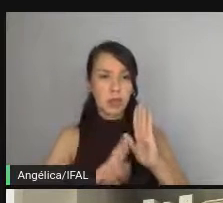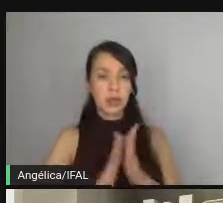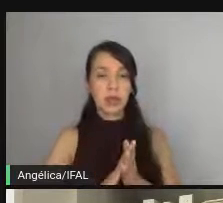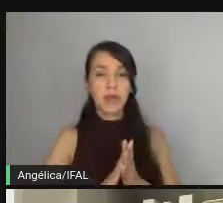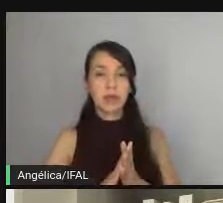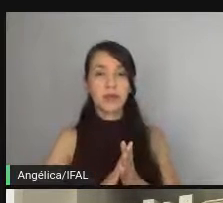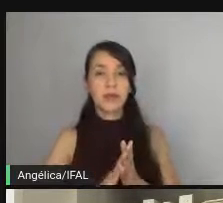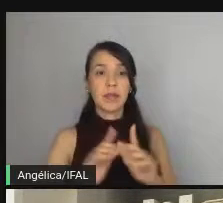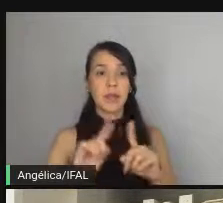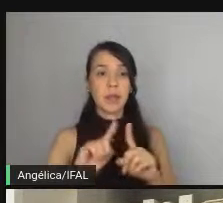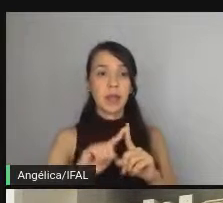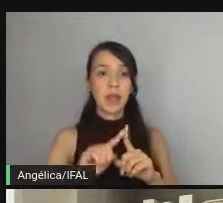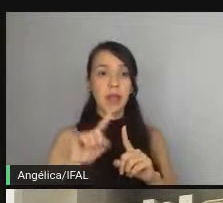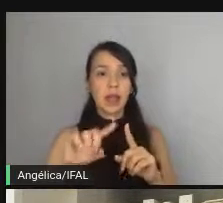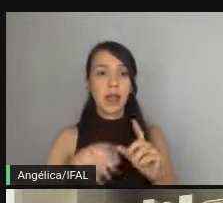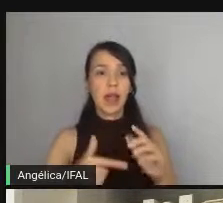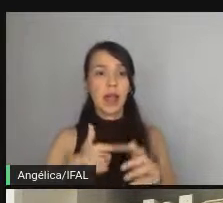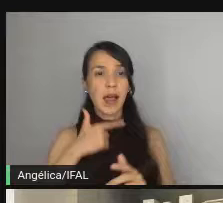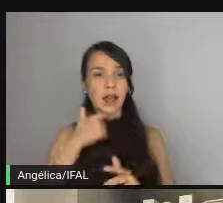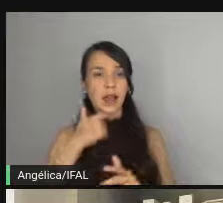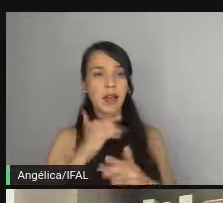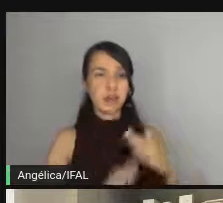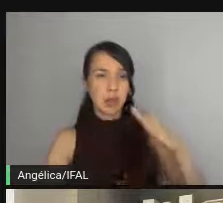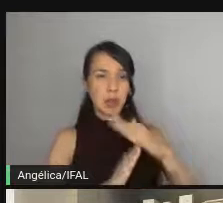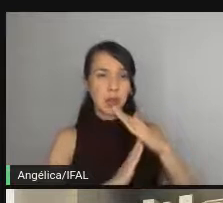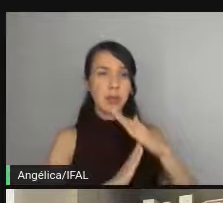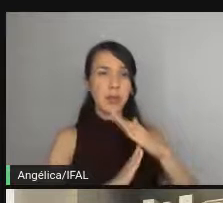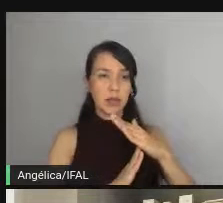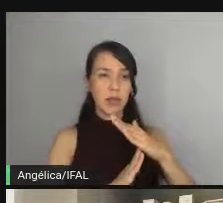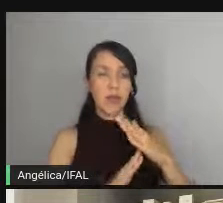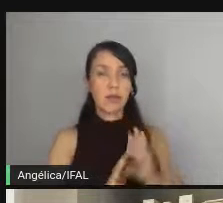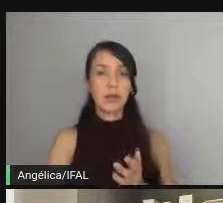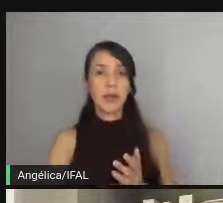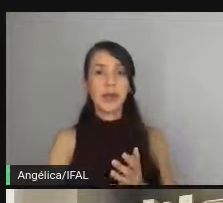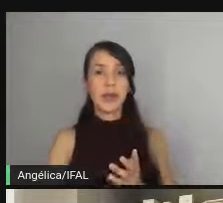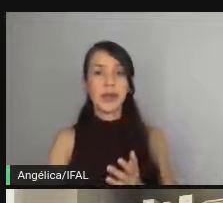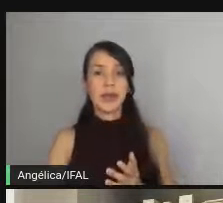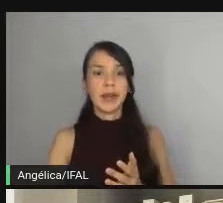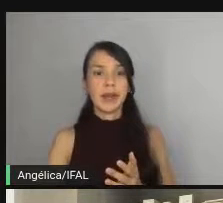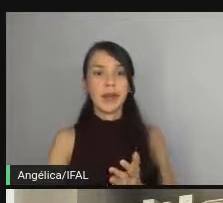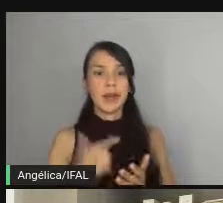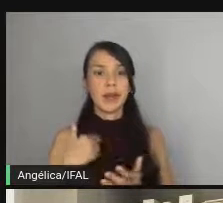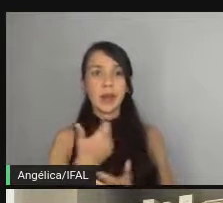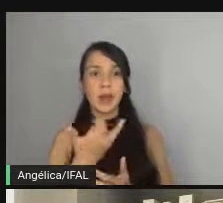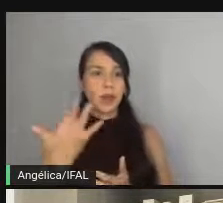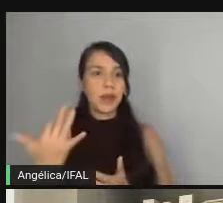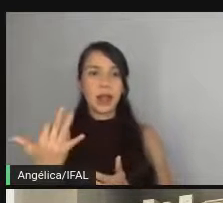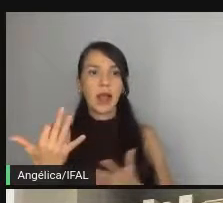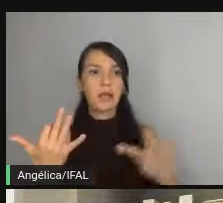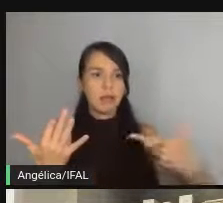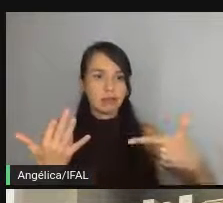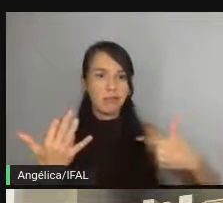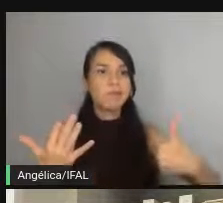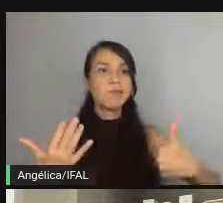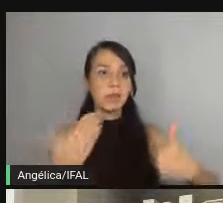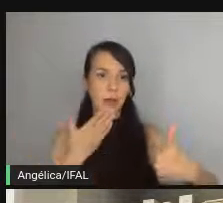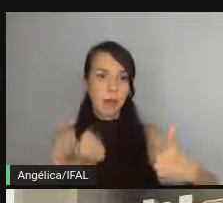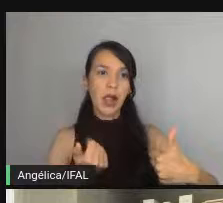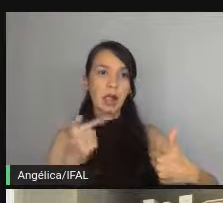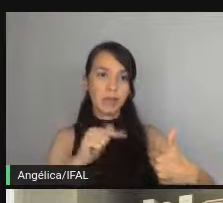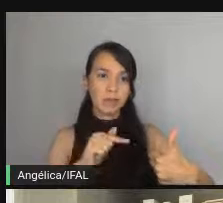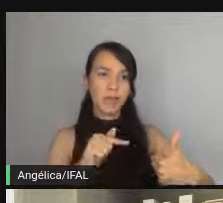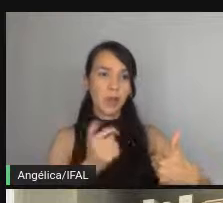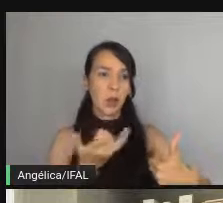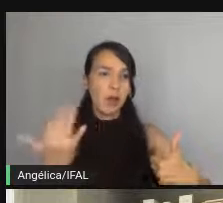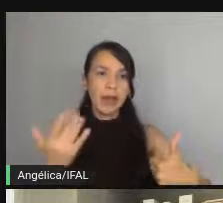as vagas são limitadas tá galera porque eu não quero quantidade eu quero qualidade então para mim é importante